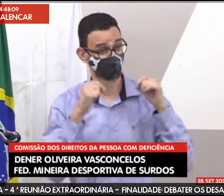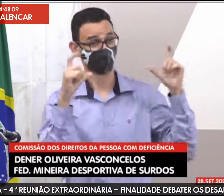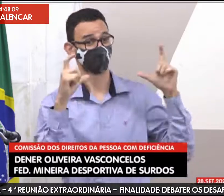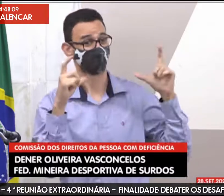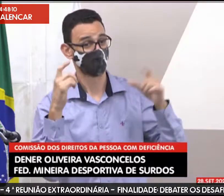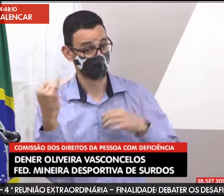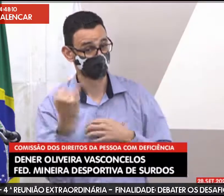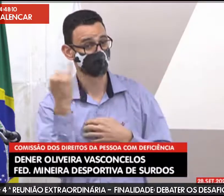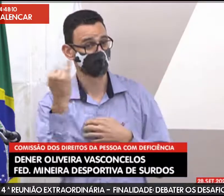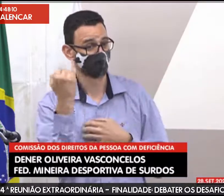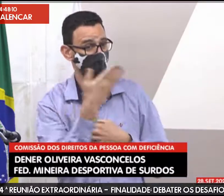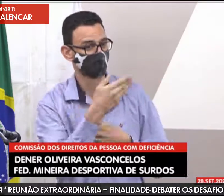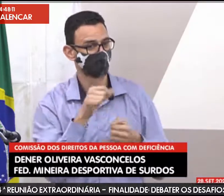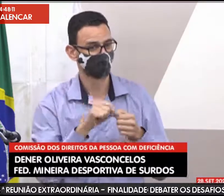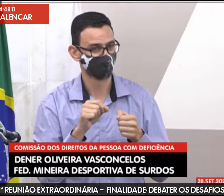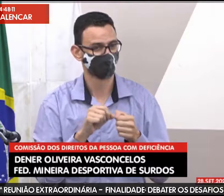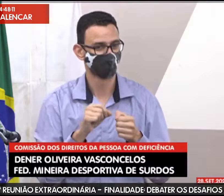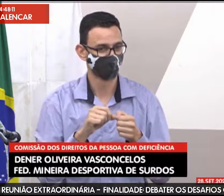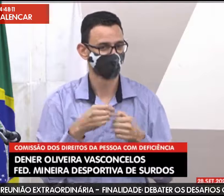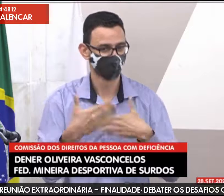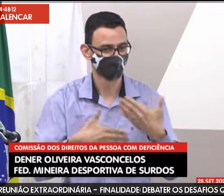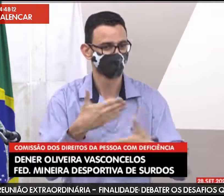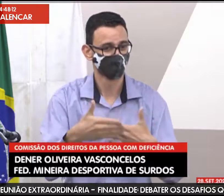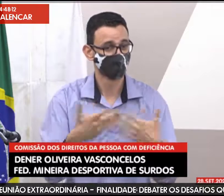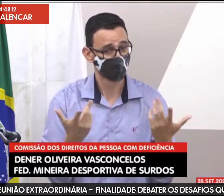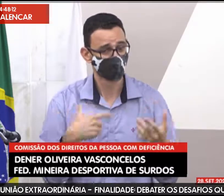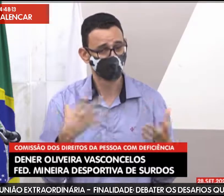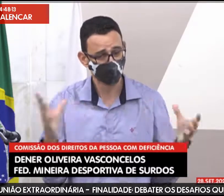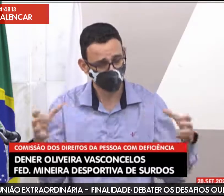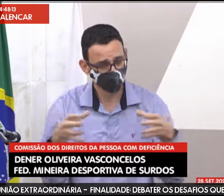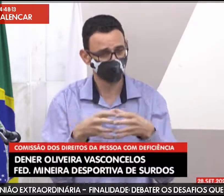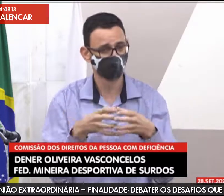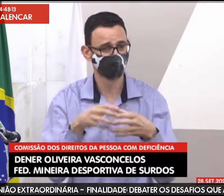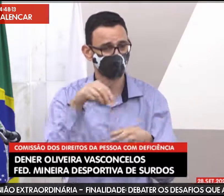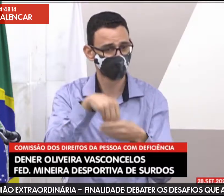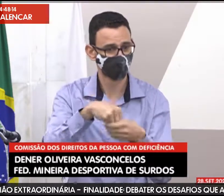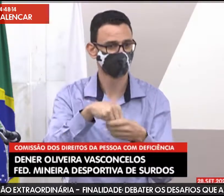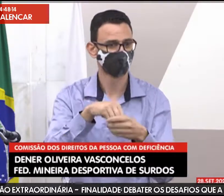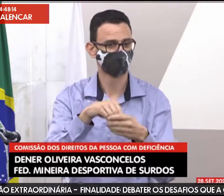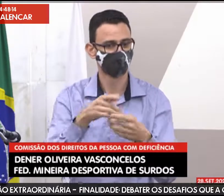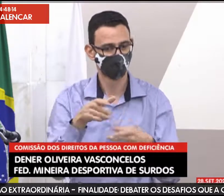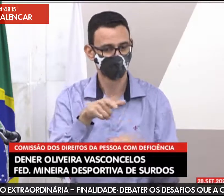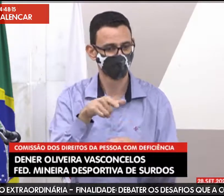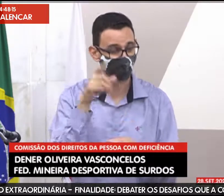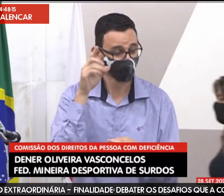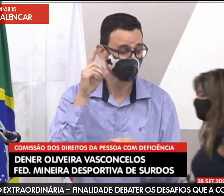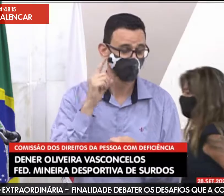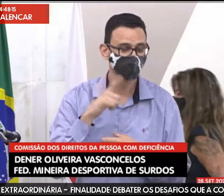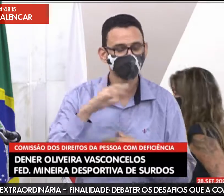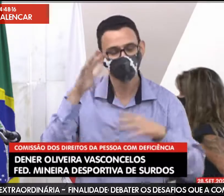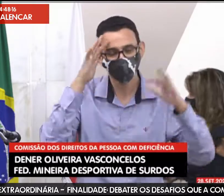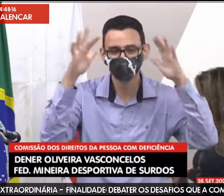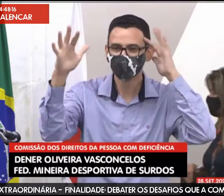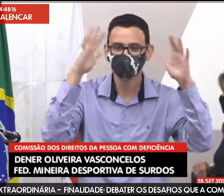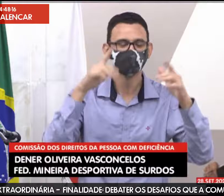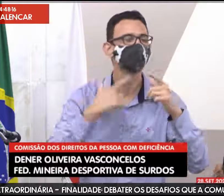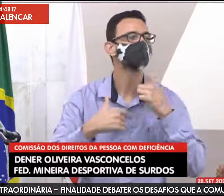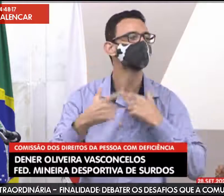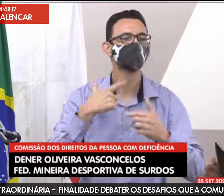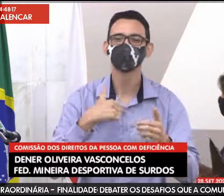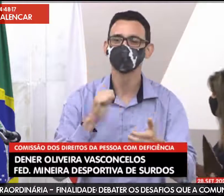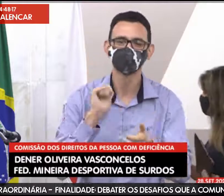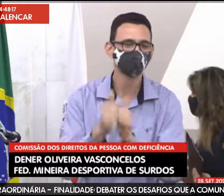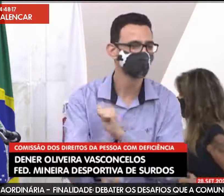igual o Zé Guilherme já está trabalhando, lutando, em relação à escola bilingue. E o sudo sonha